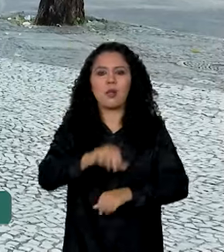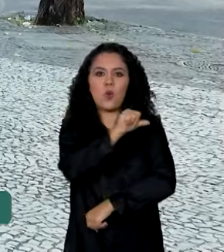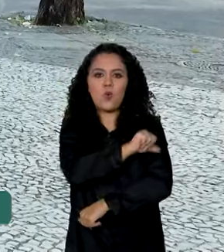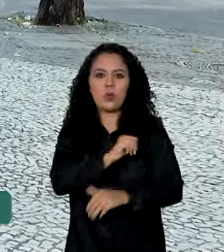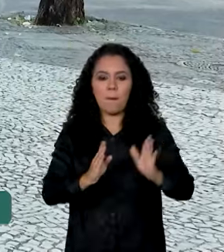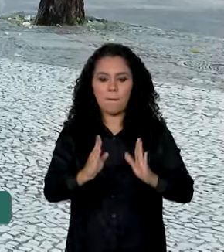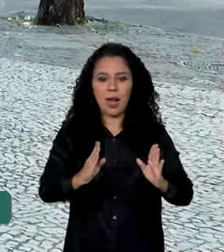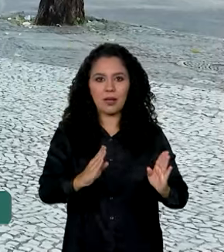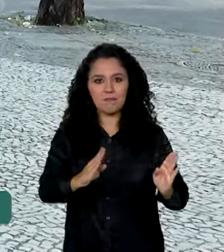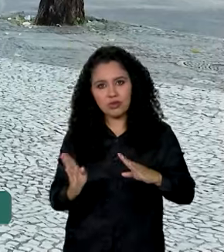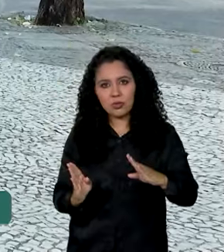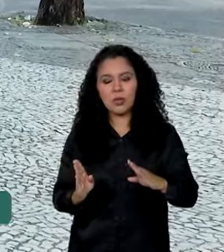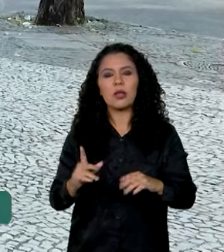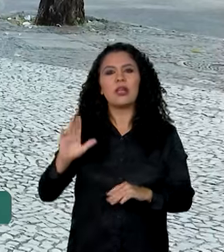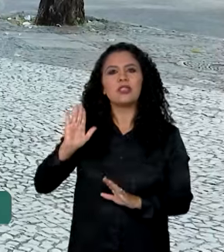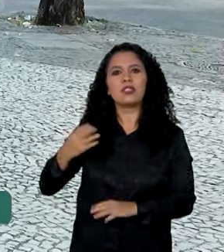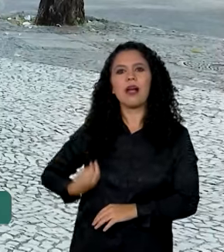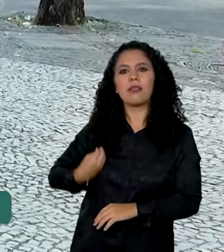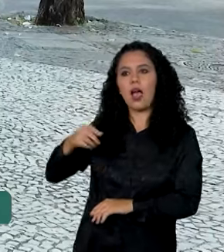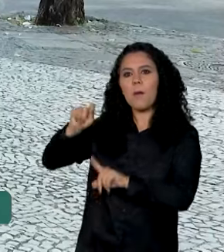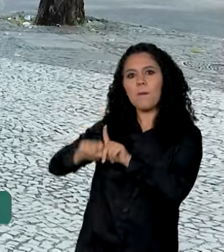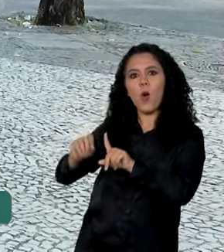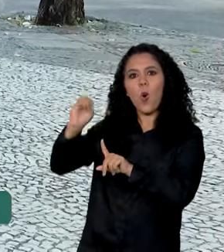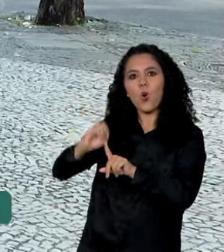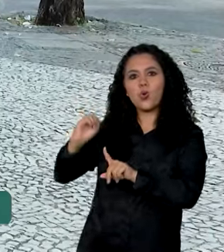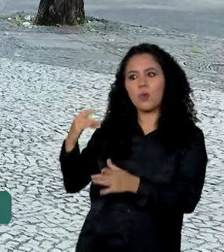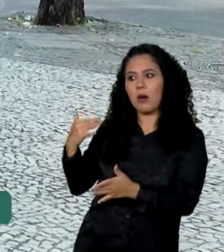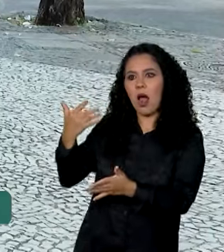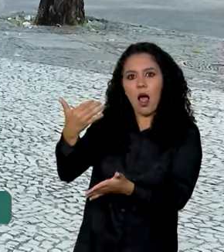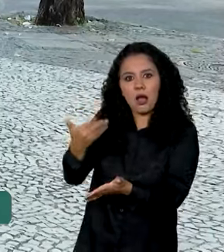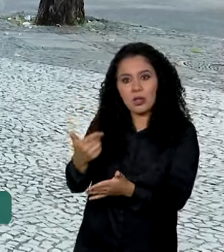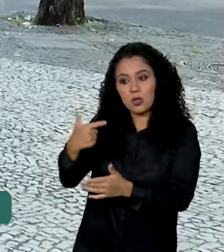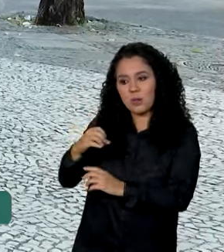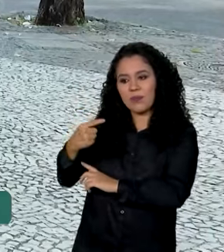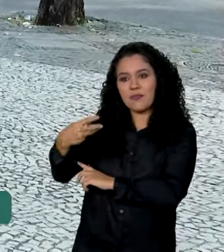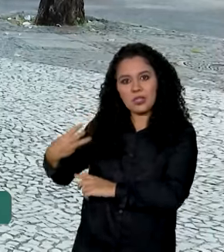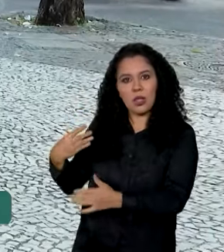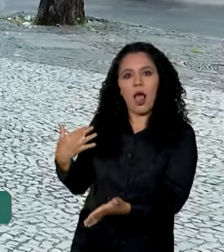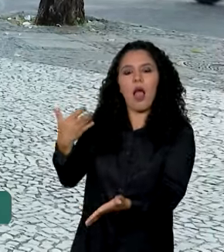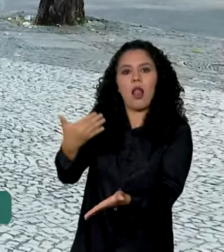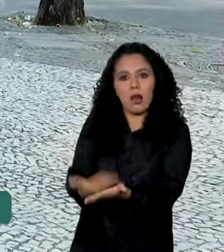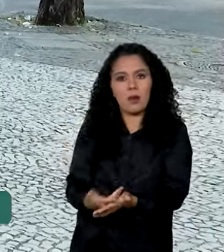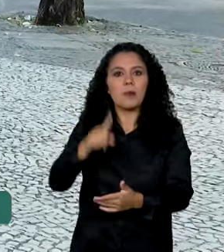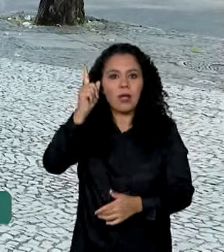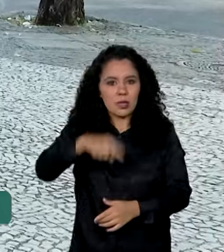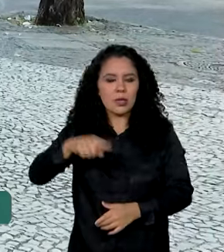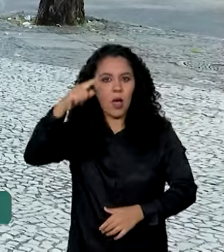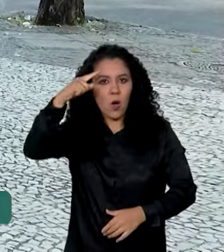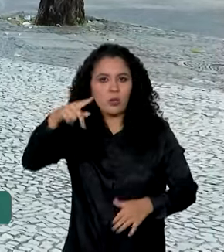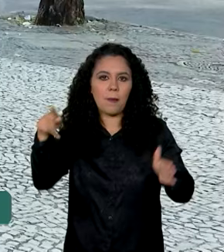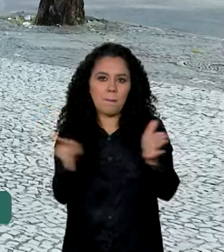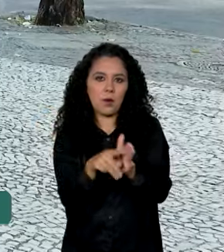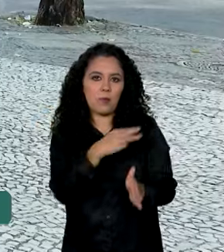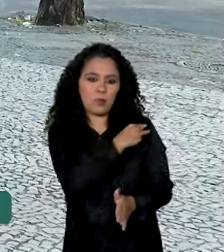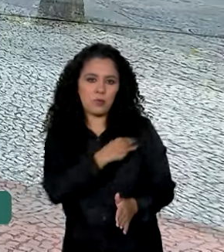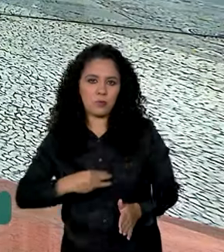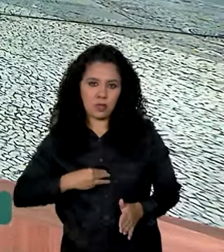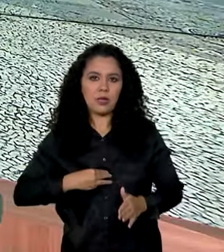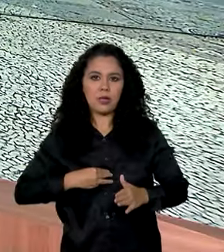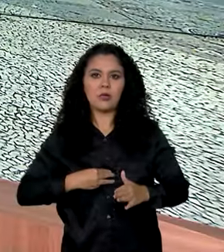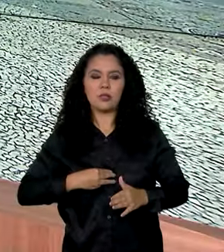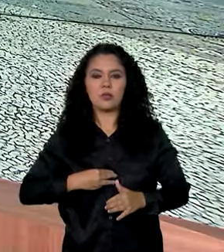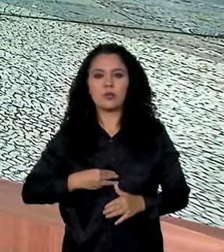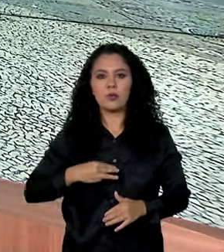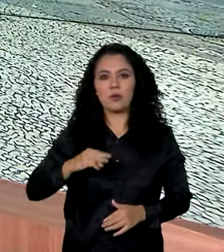se está aqui desde outubro de 2023, por ordem do então Ministro da Justiça, Flávio Dino. A gente volta com